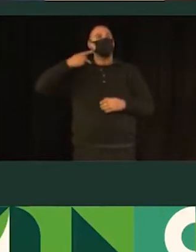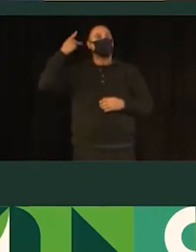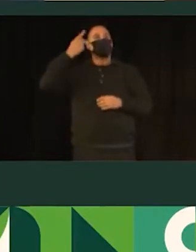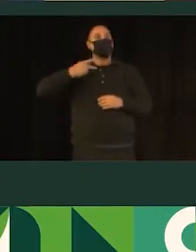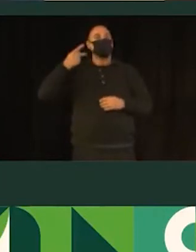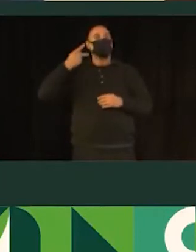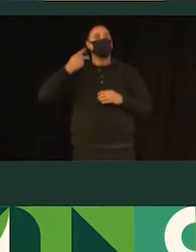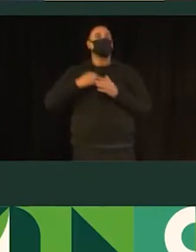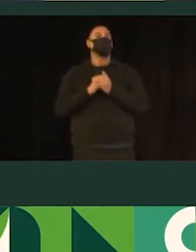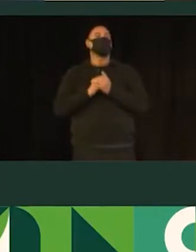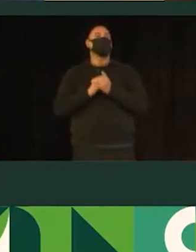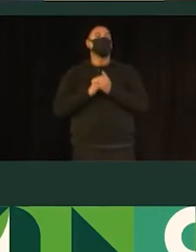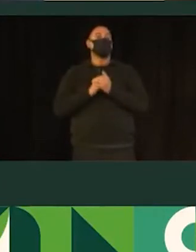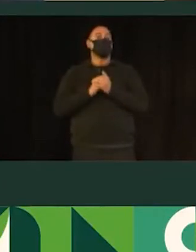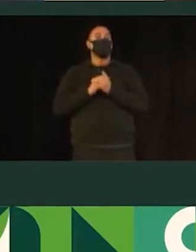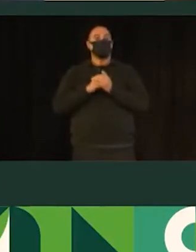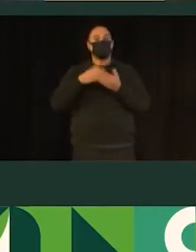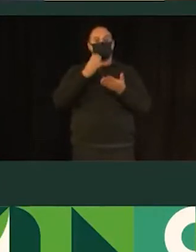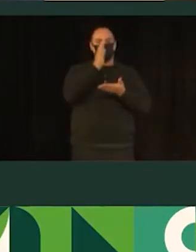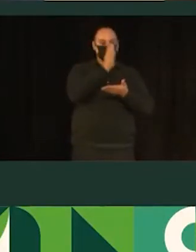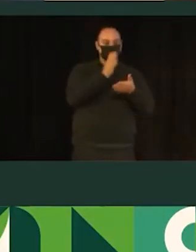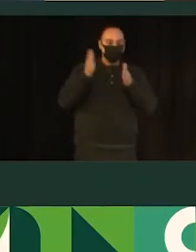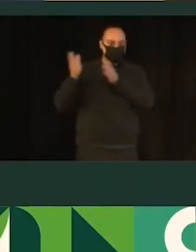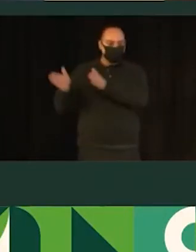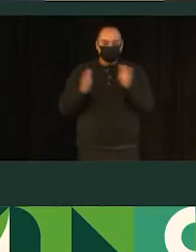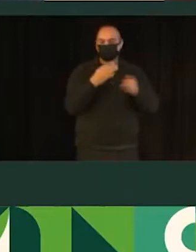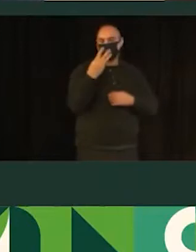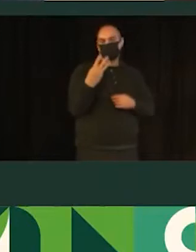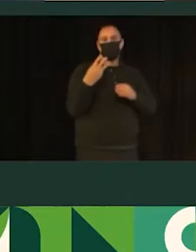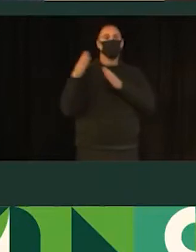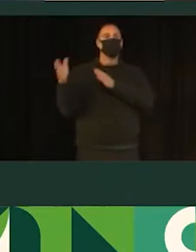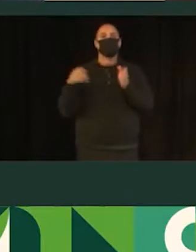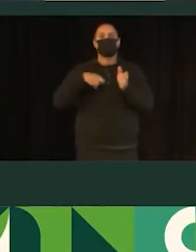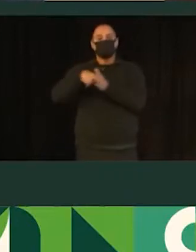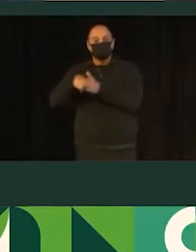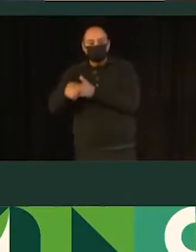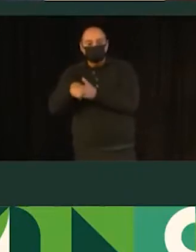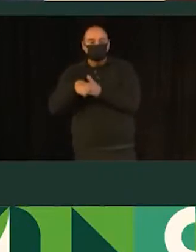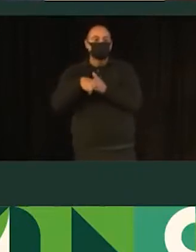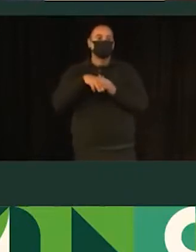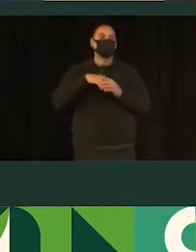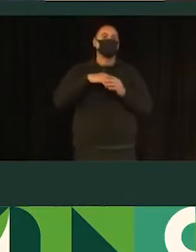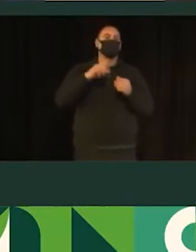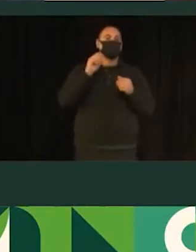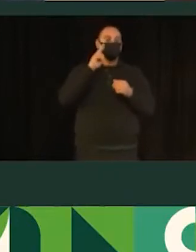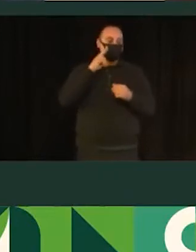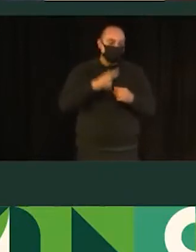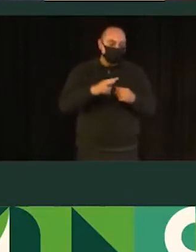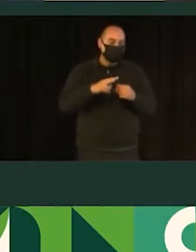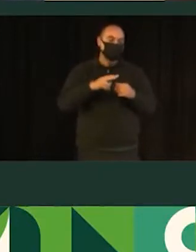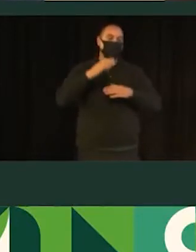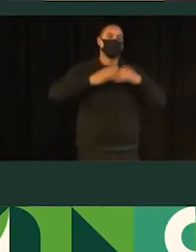Esse plano, ele foi desenvolvido em três etapas principais, pesquisas, análises e diretrizes. Então, aqui tem um